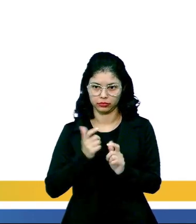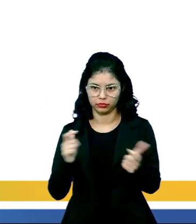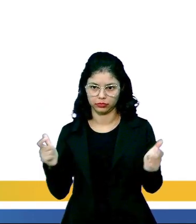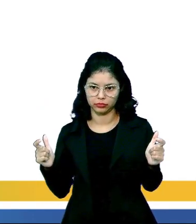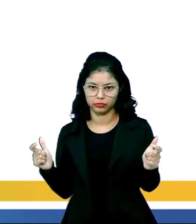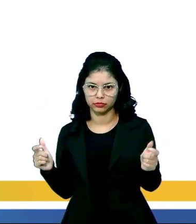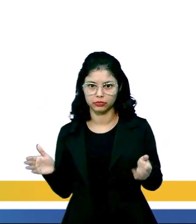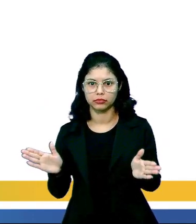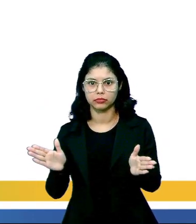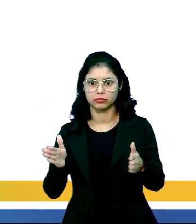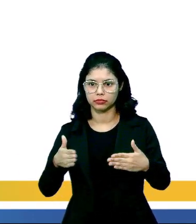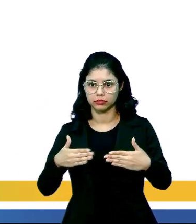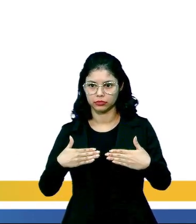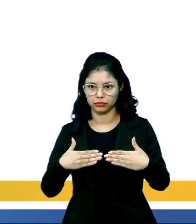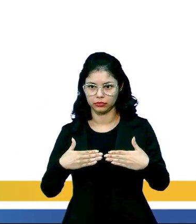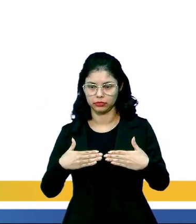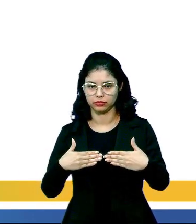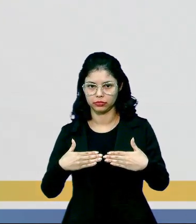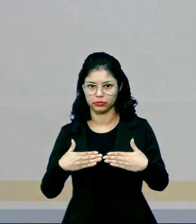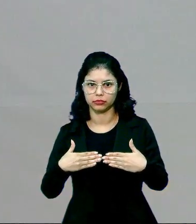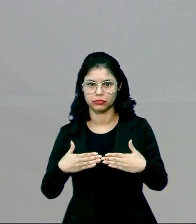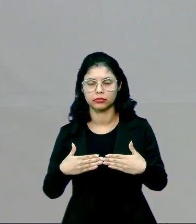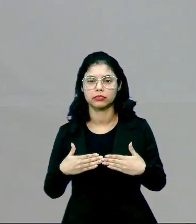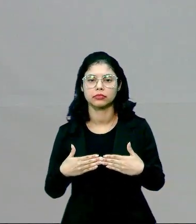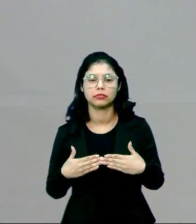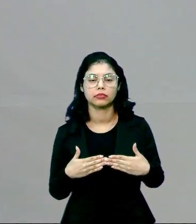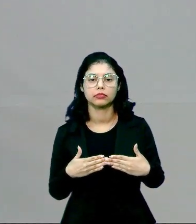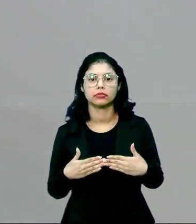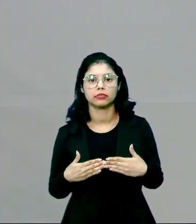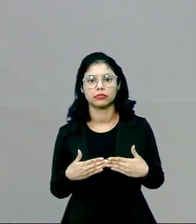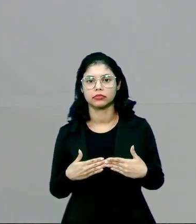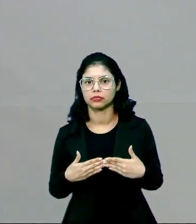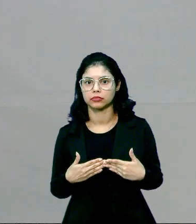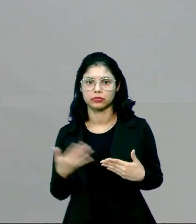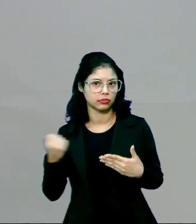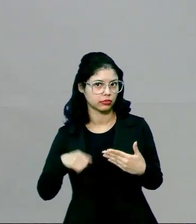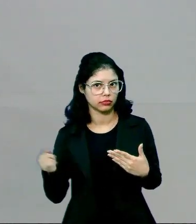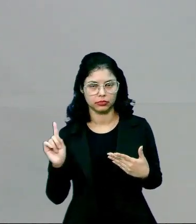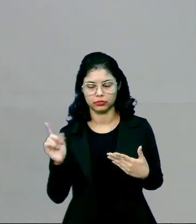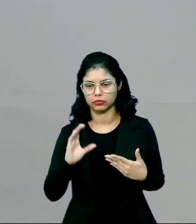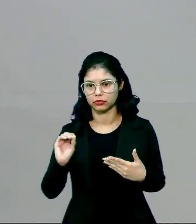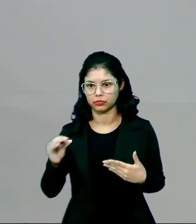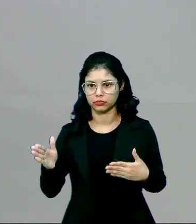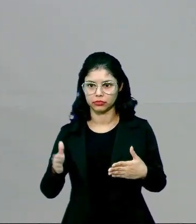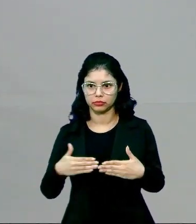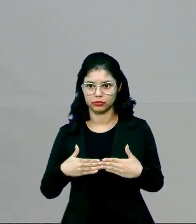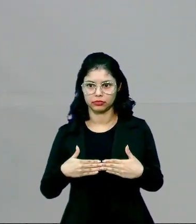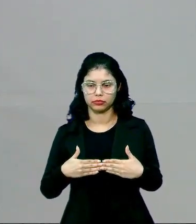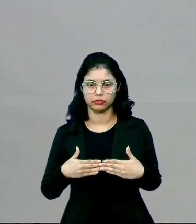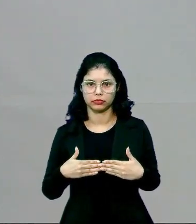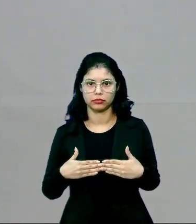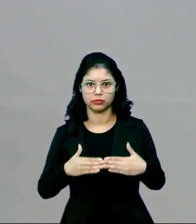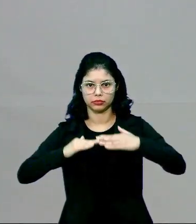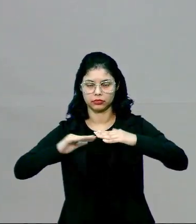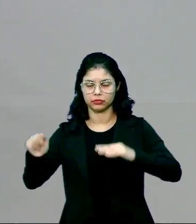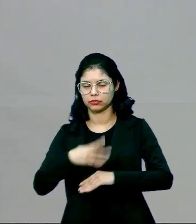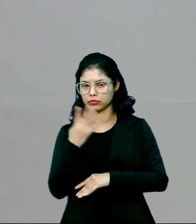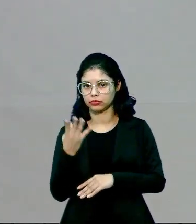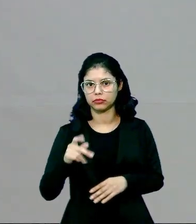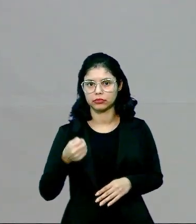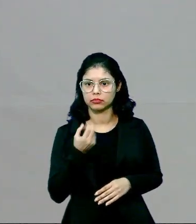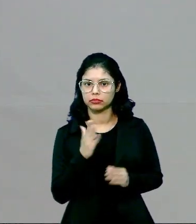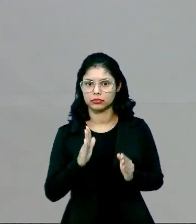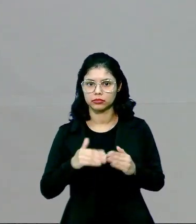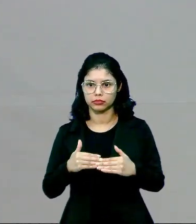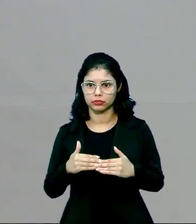muito alta, ela fecha. Ela não precisa mais de CO2. Ela está ali, está com uma quantidade suficiente,